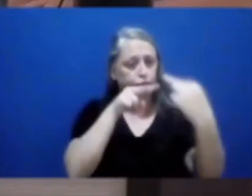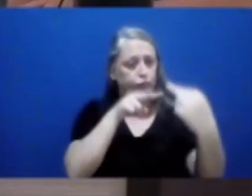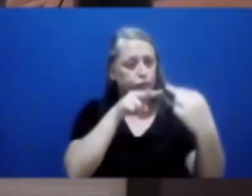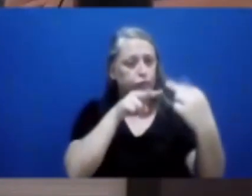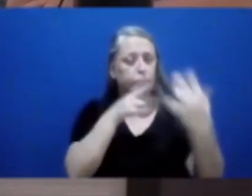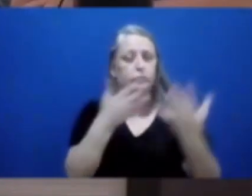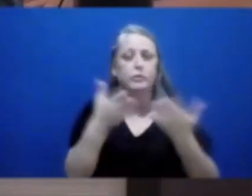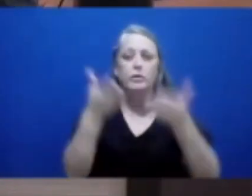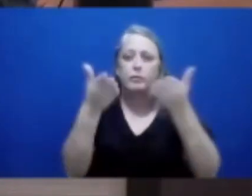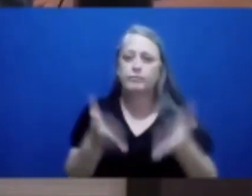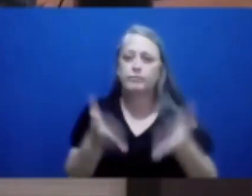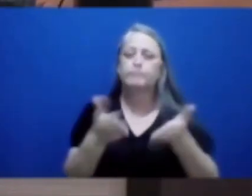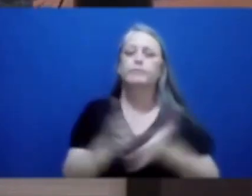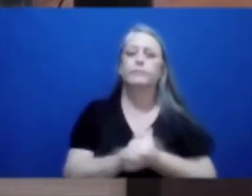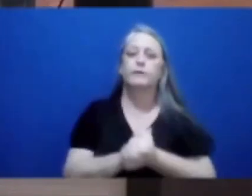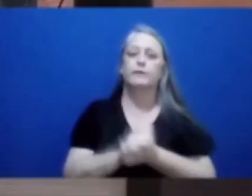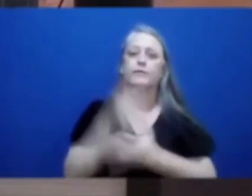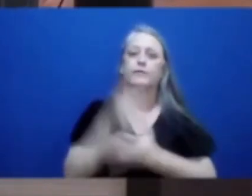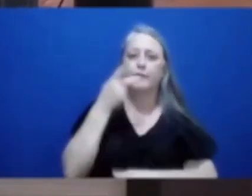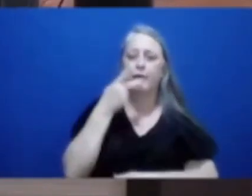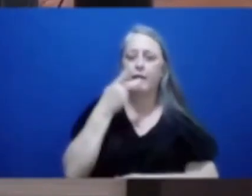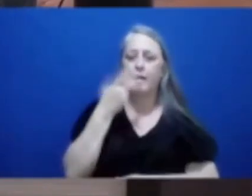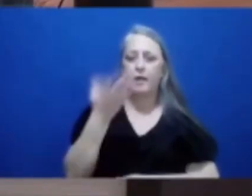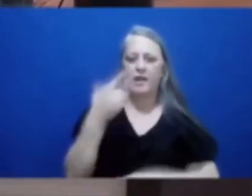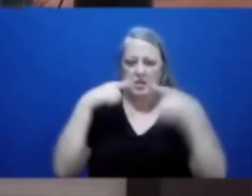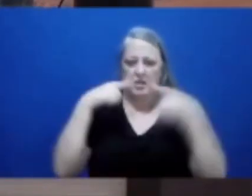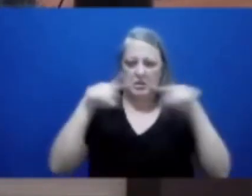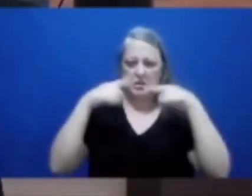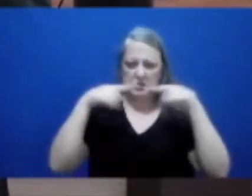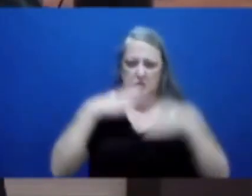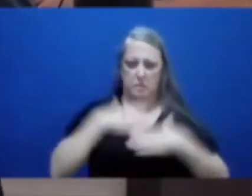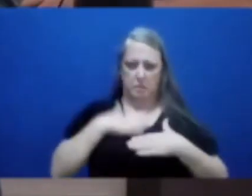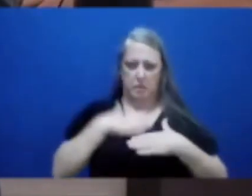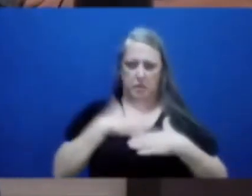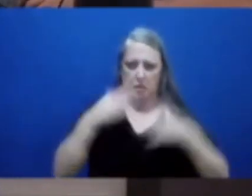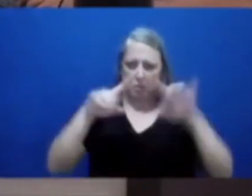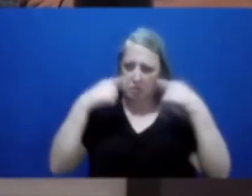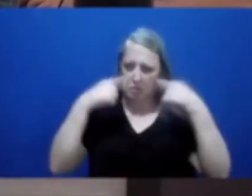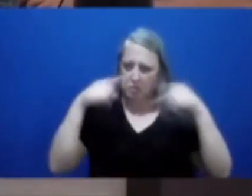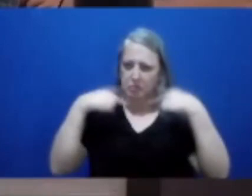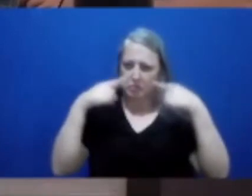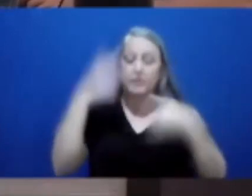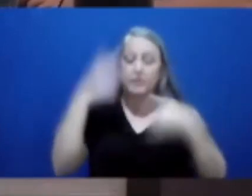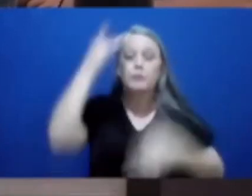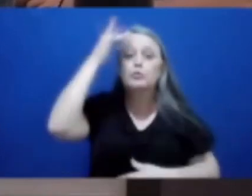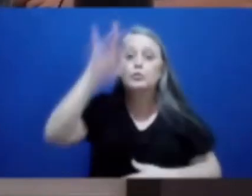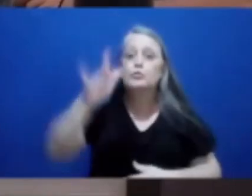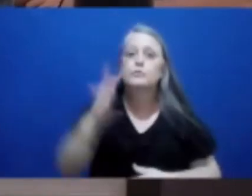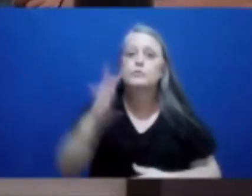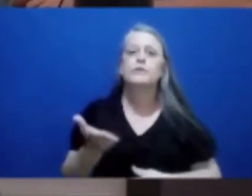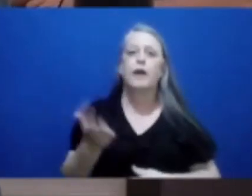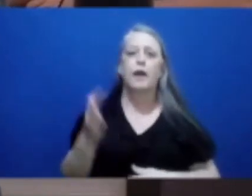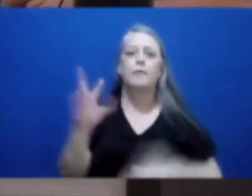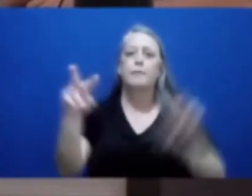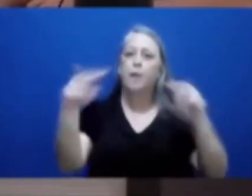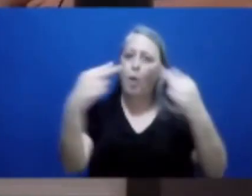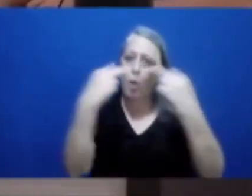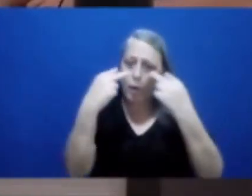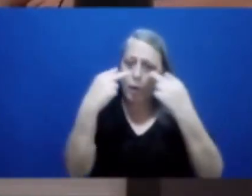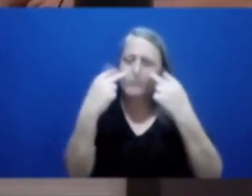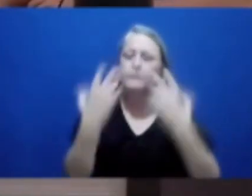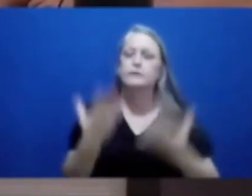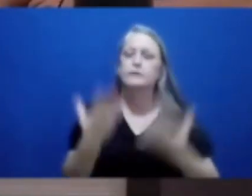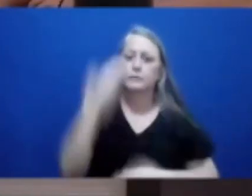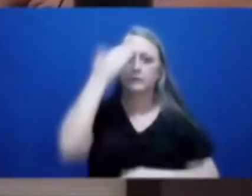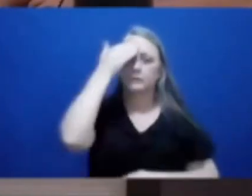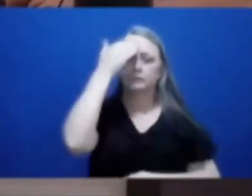minimamente, antes de criticar o meu projeto, porque a senhora nem sabe se tem voto favorável ou não, e falar olhando também nos meus olhos. Obrigado, presidente.